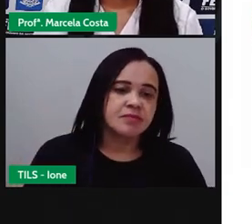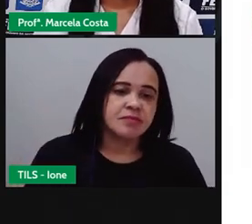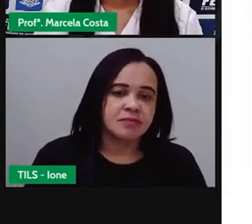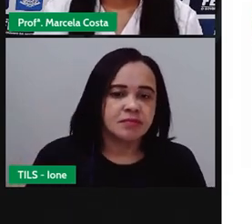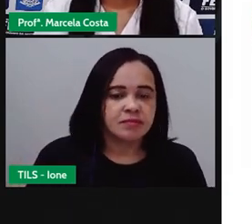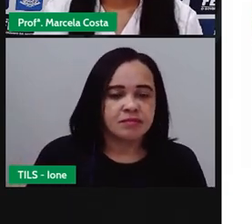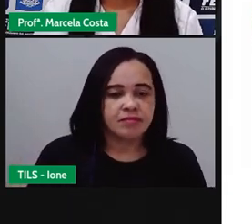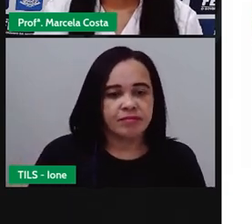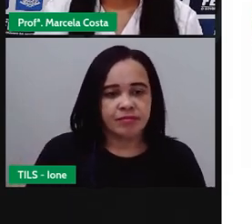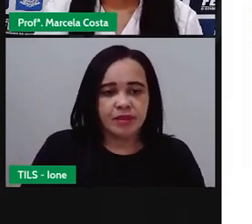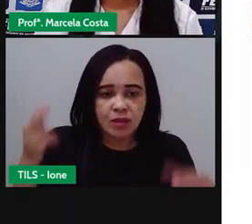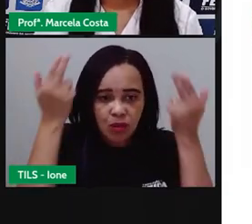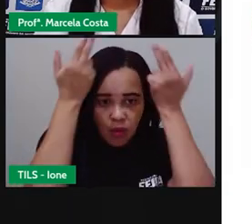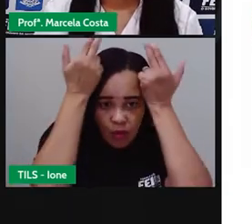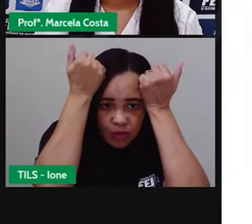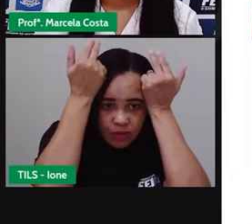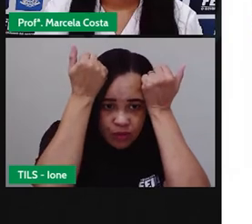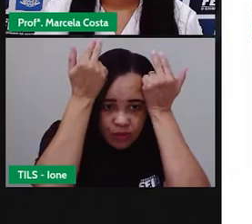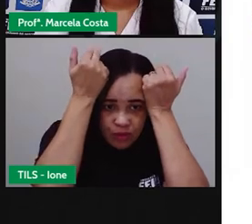coelho,